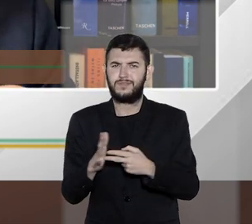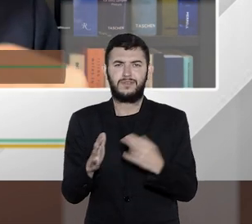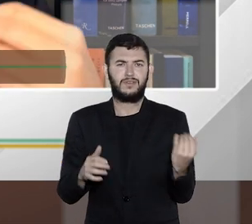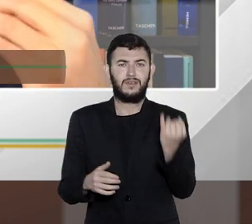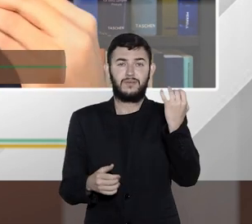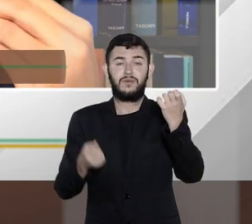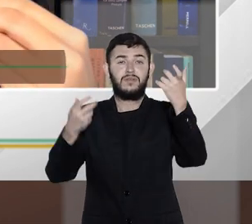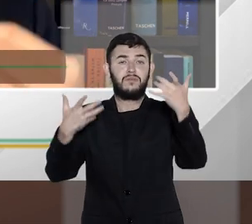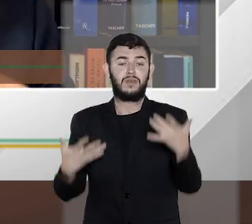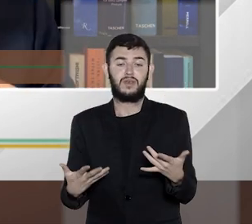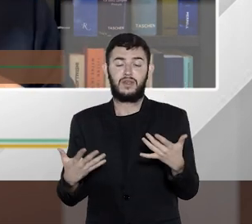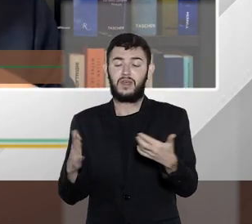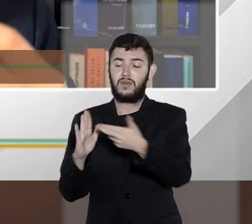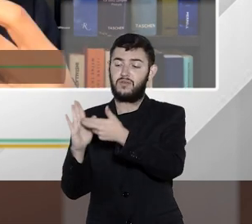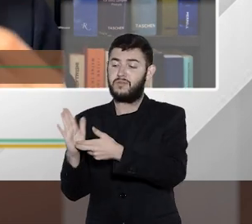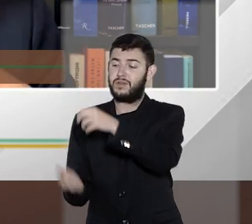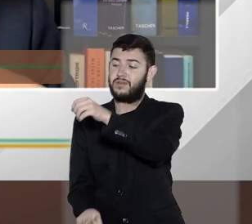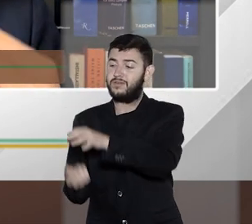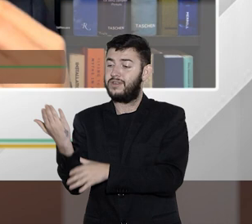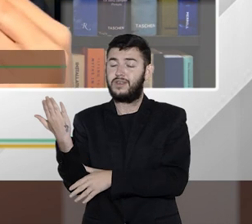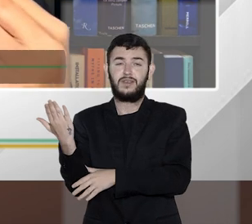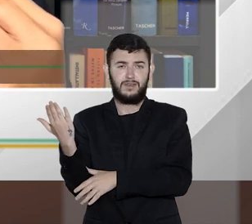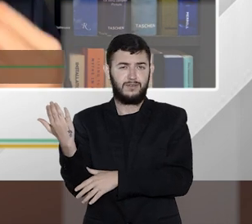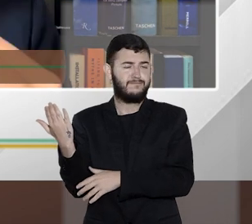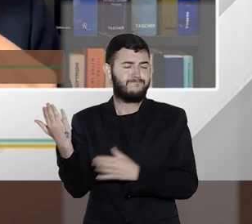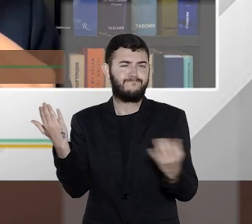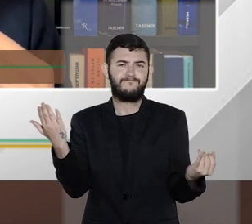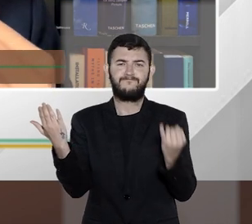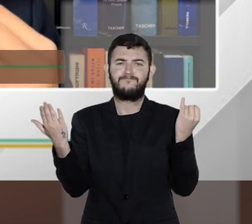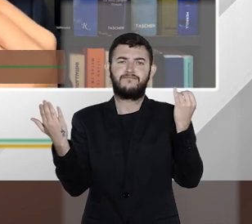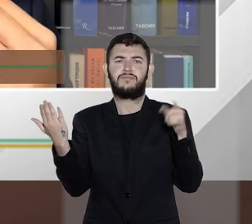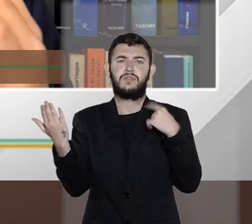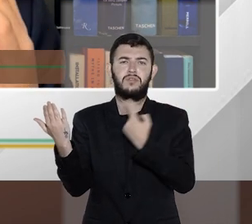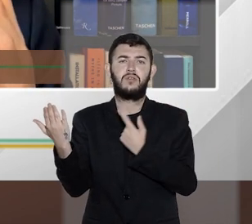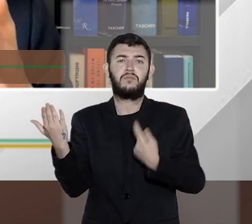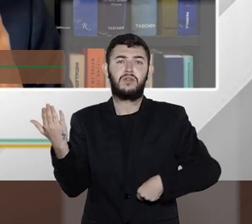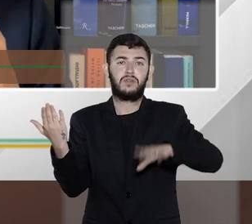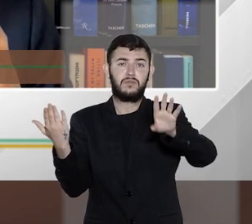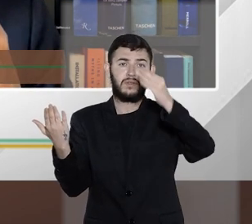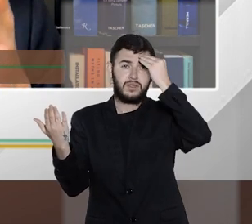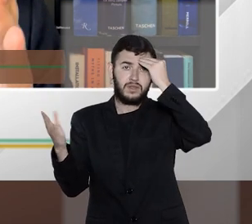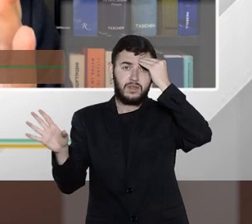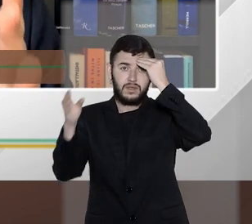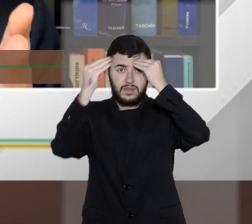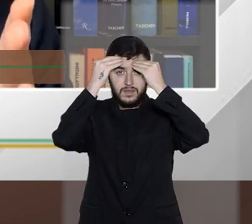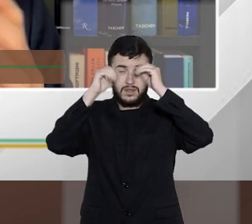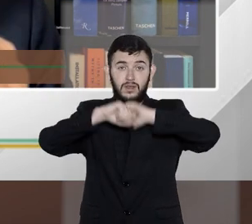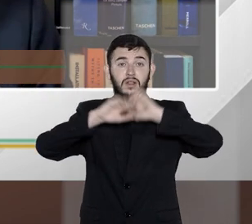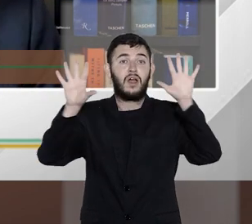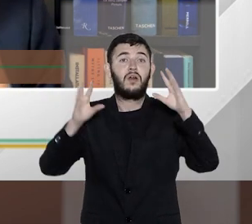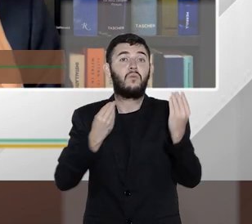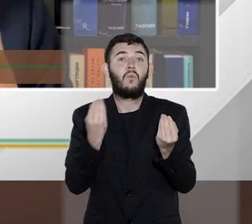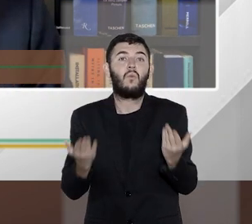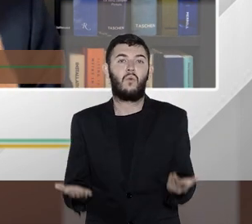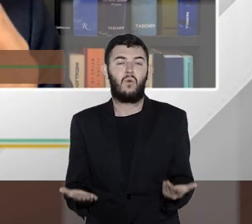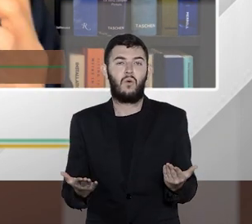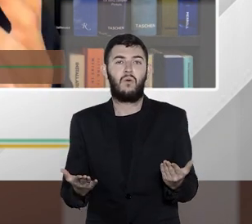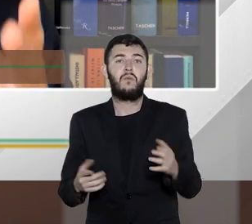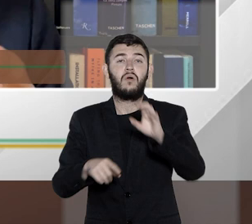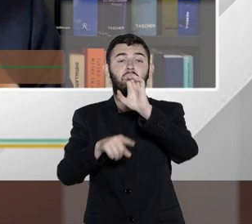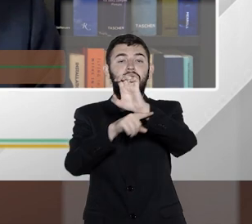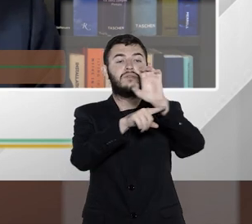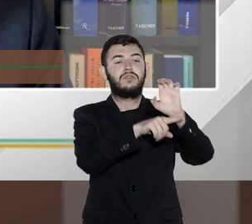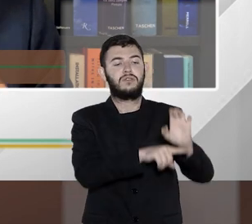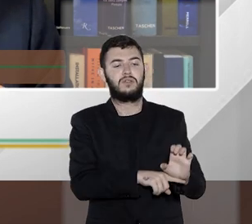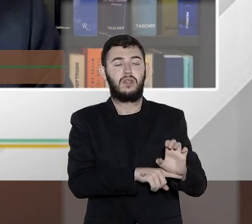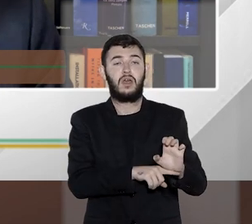regulamentação, a gente precisa ter claramente os limites dos Estados, da